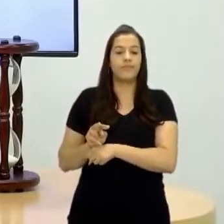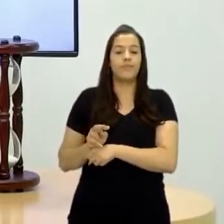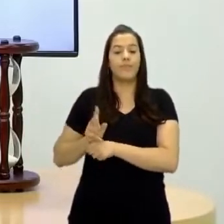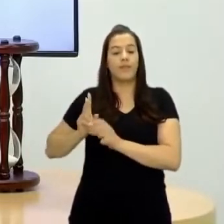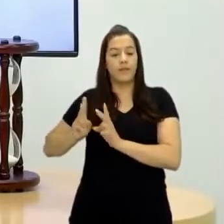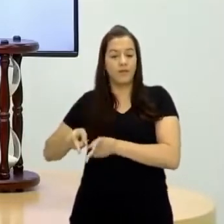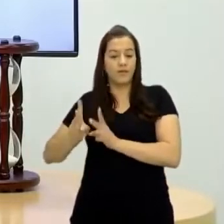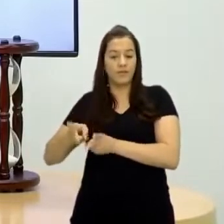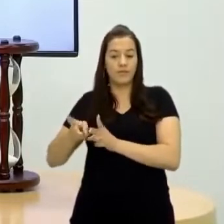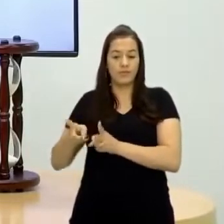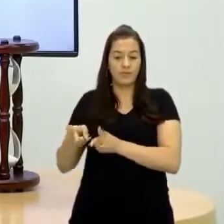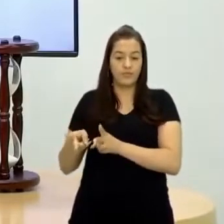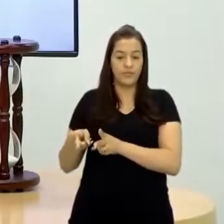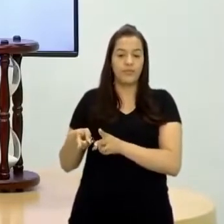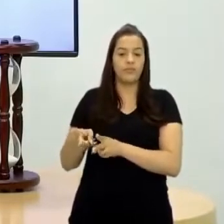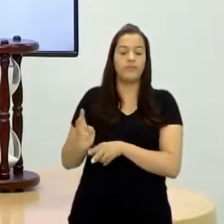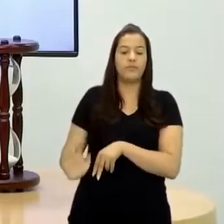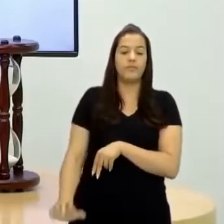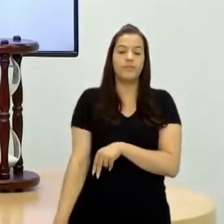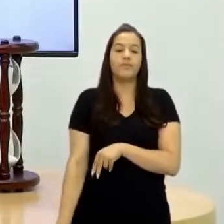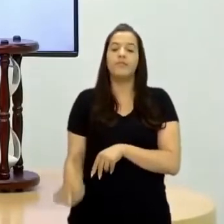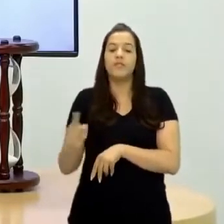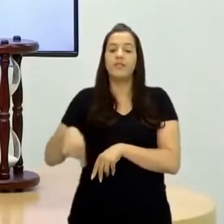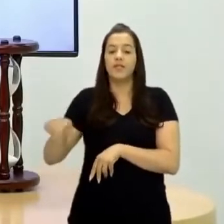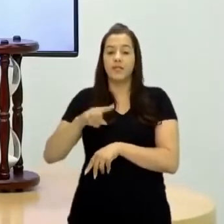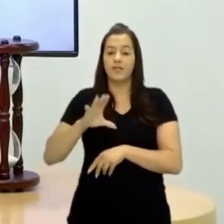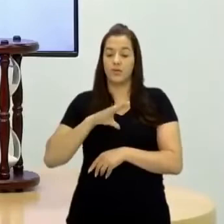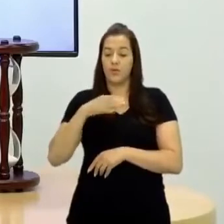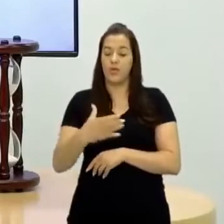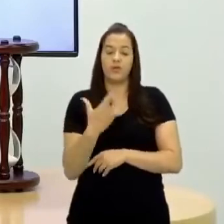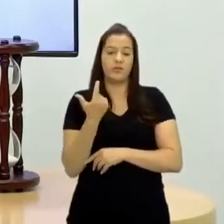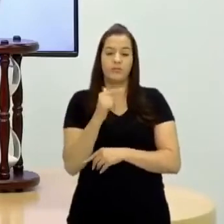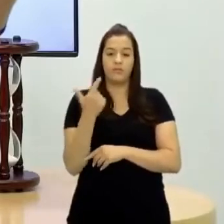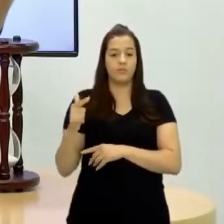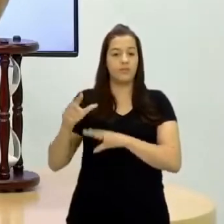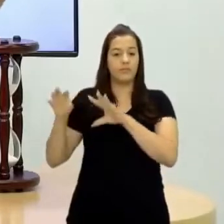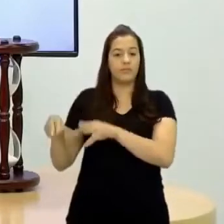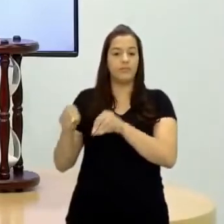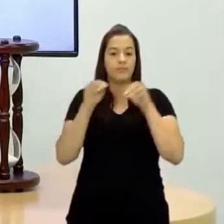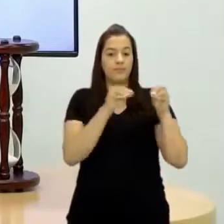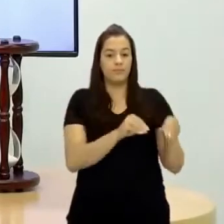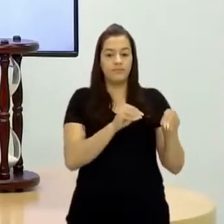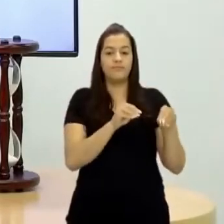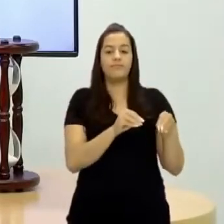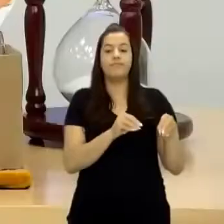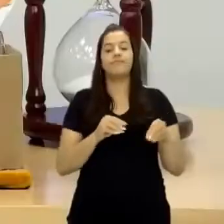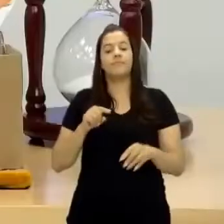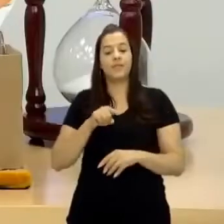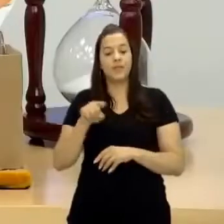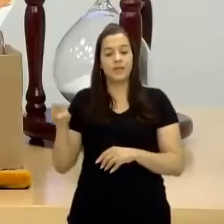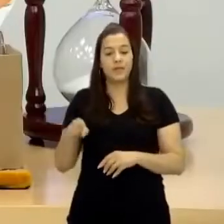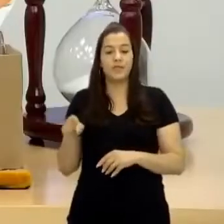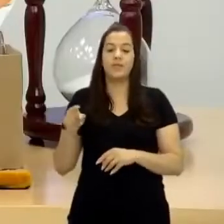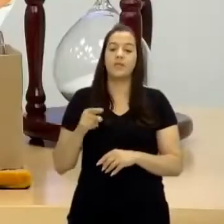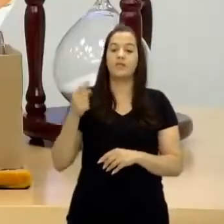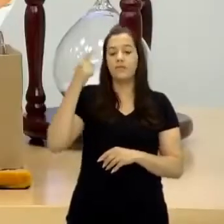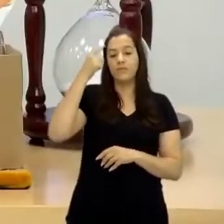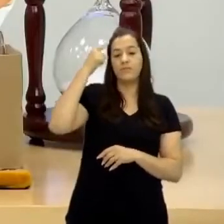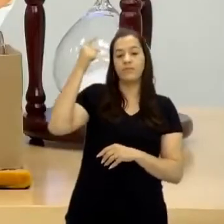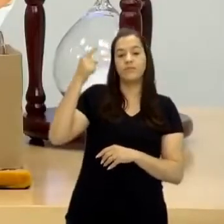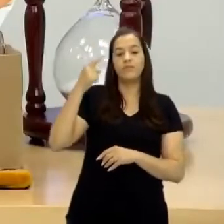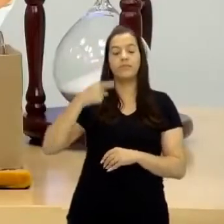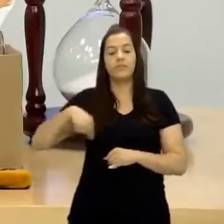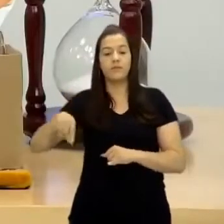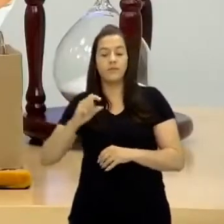feudo, né? Aqueles que ficaram, ó, que não tiveram a mesma coragem desse cara que diz sair do feudo, aí eles vão alimentando essa ideia, né?